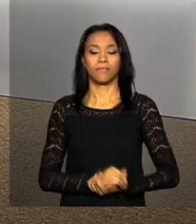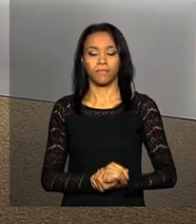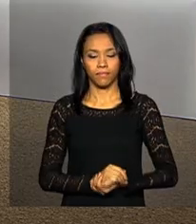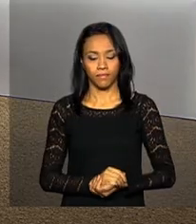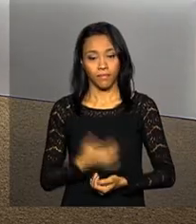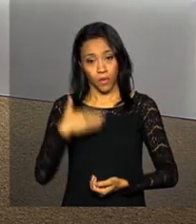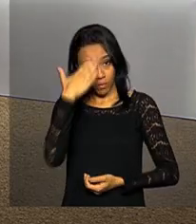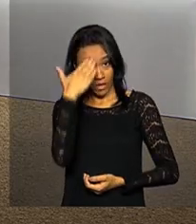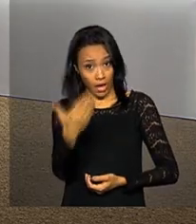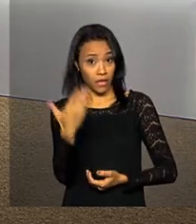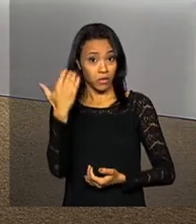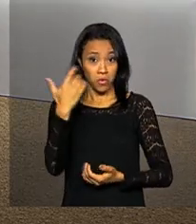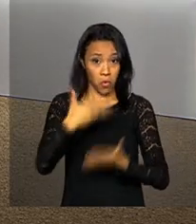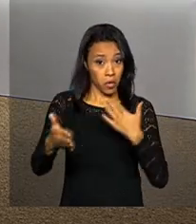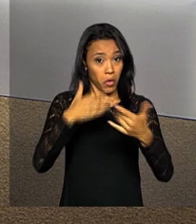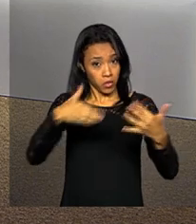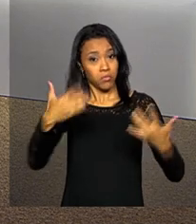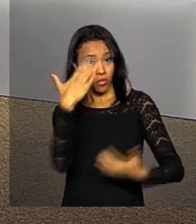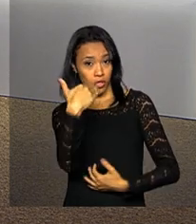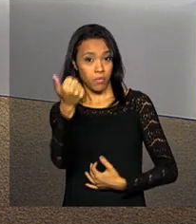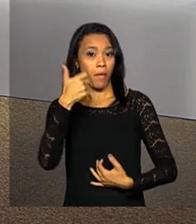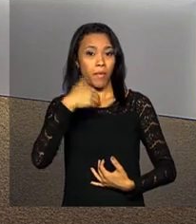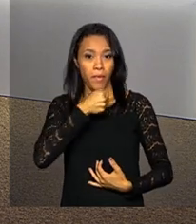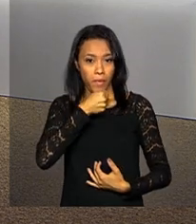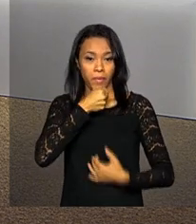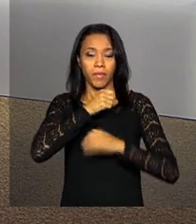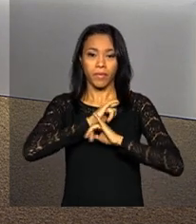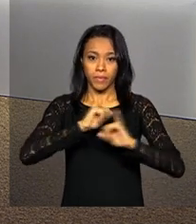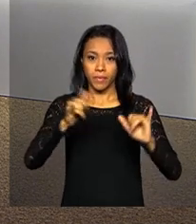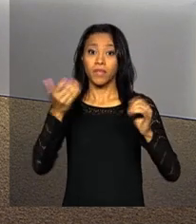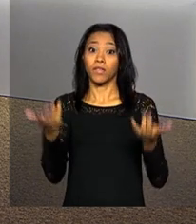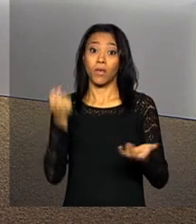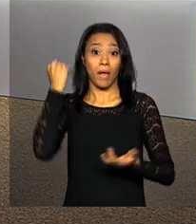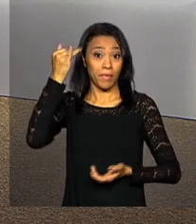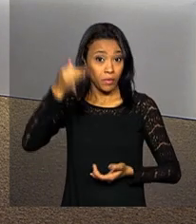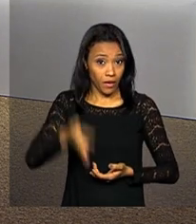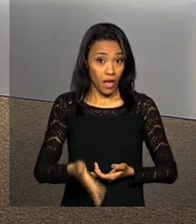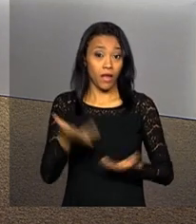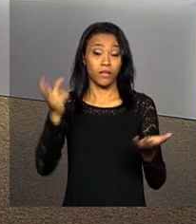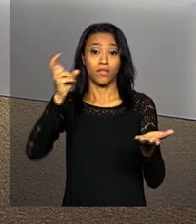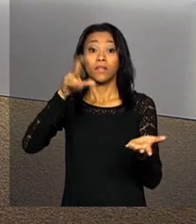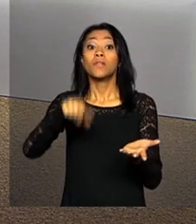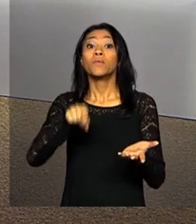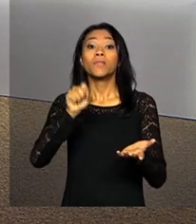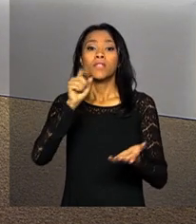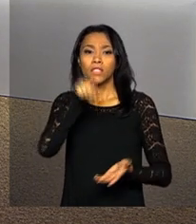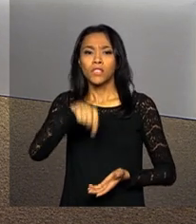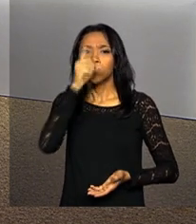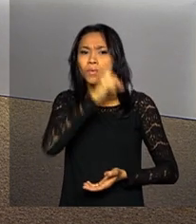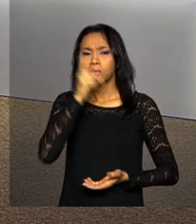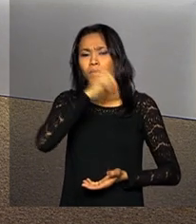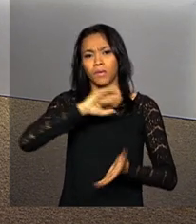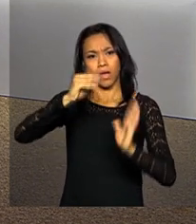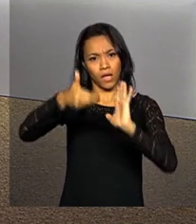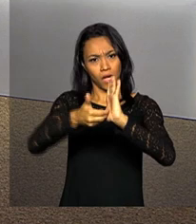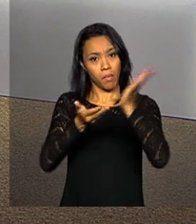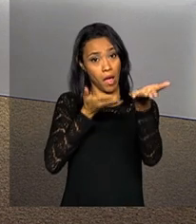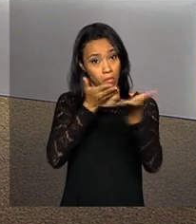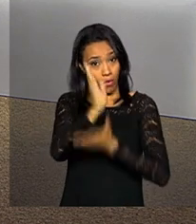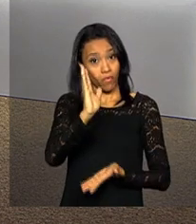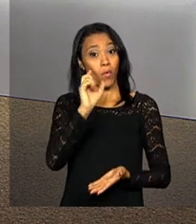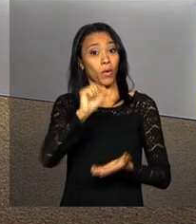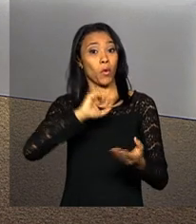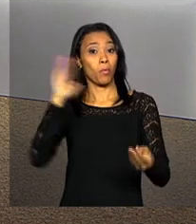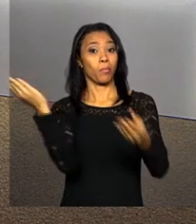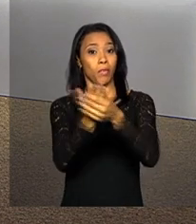João, obrigado. Qualquer novidade chama a gente por aqui. Como ele falou, durante a noite deste domingo, a Câmara dos Deputados aprovou a admissão